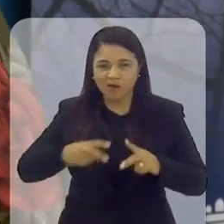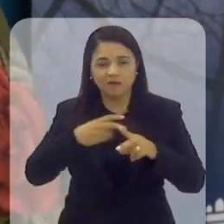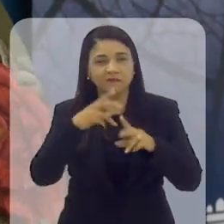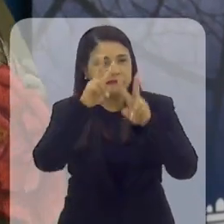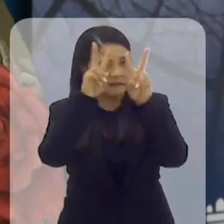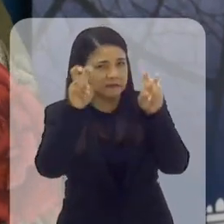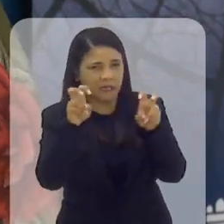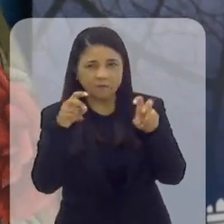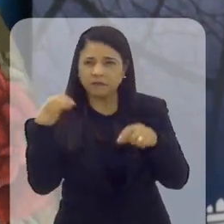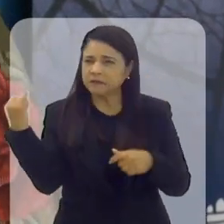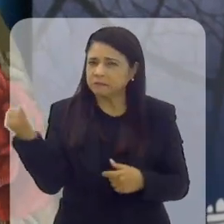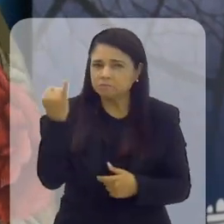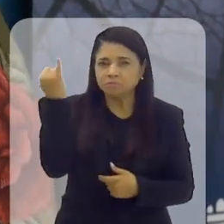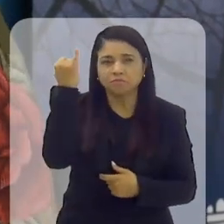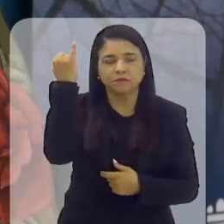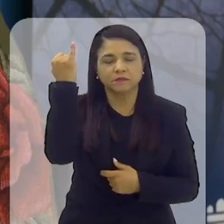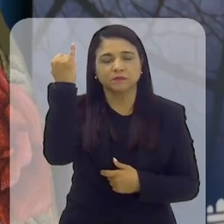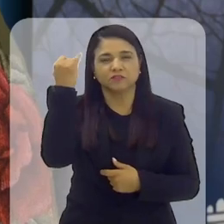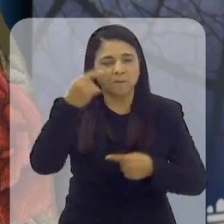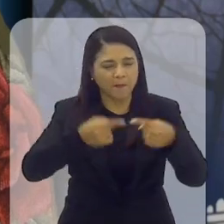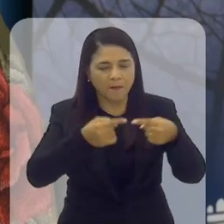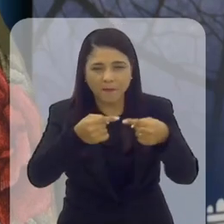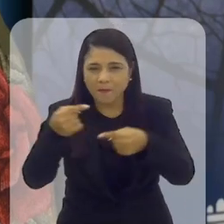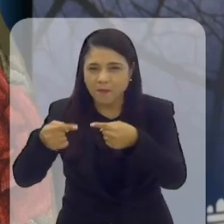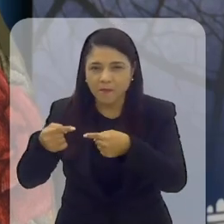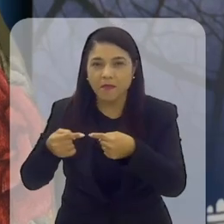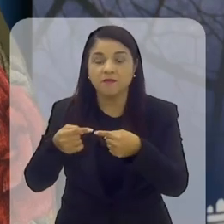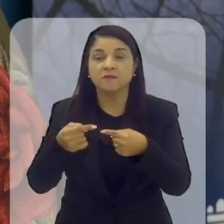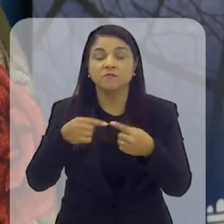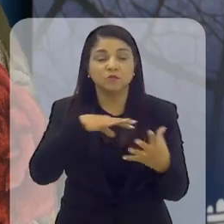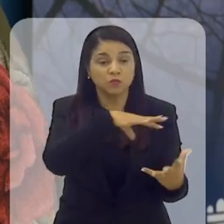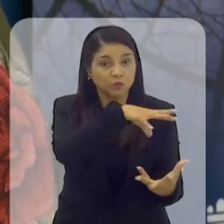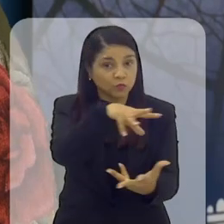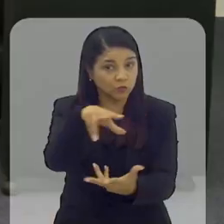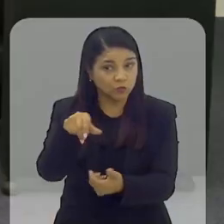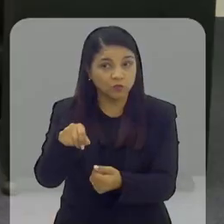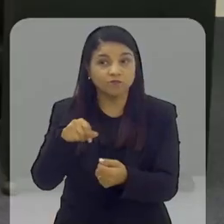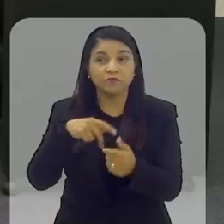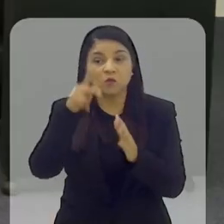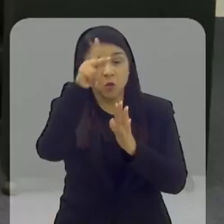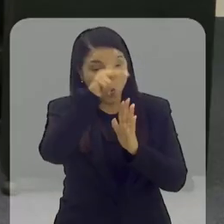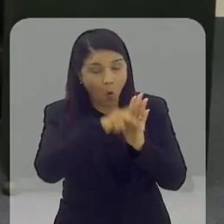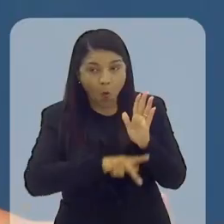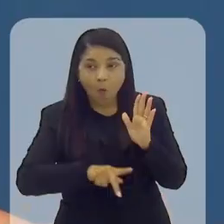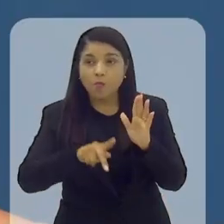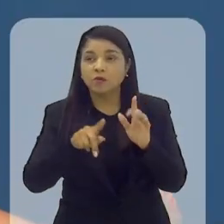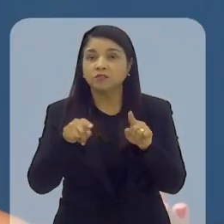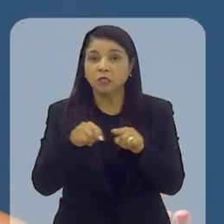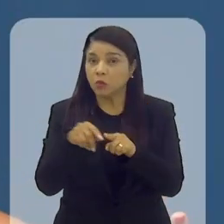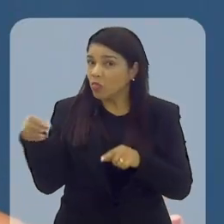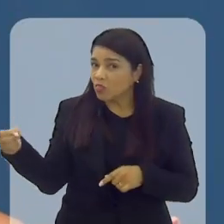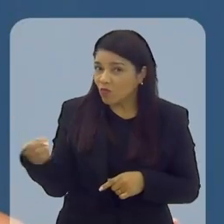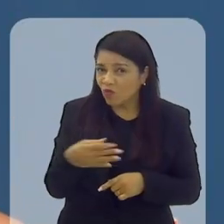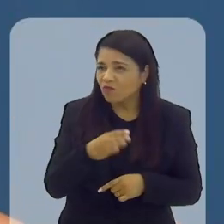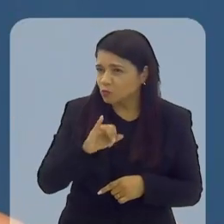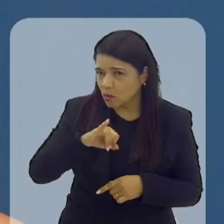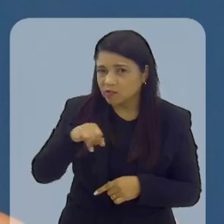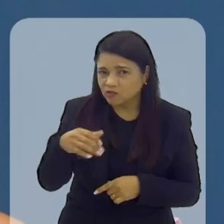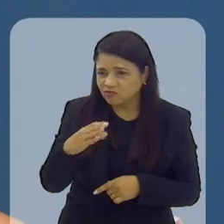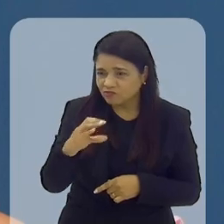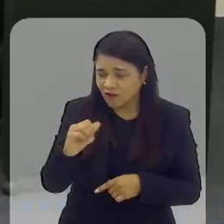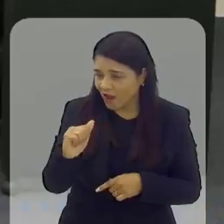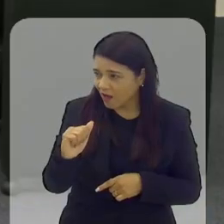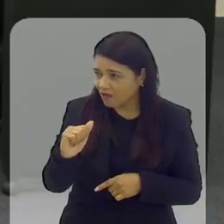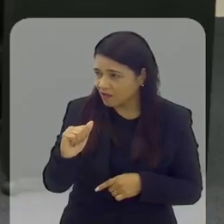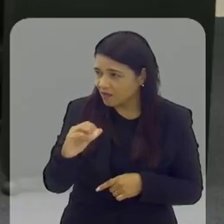assuntos tão relevantes para o mundo inteiro. E acho que esse projeto, além de tudo, era inovador, não é, Jac?